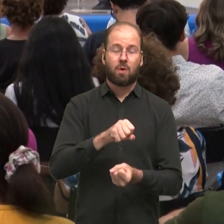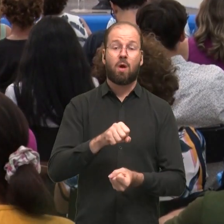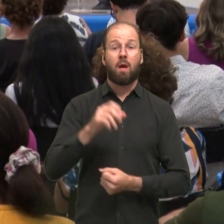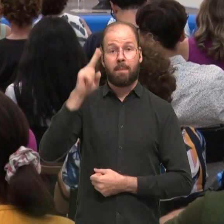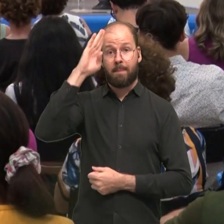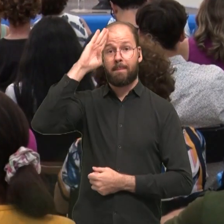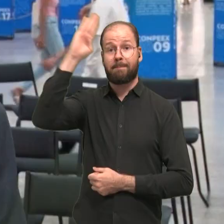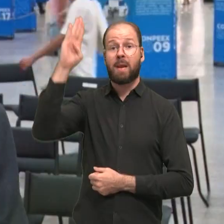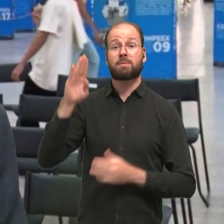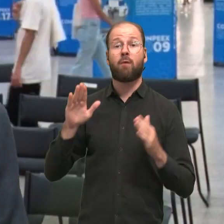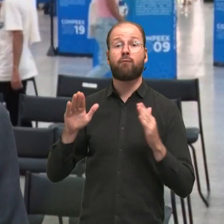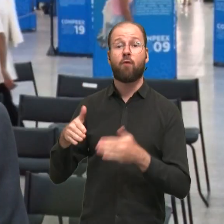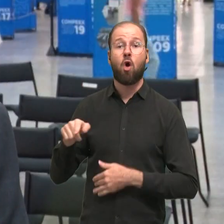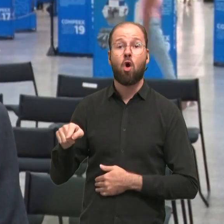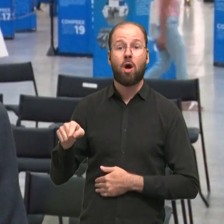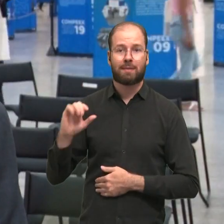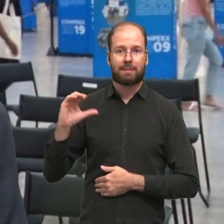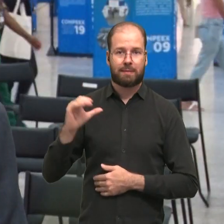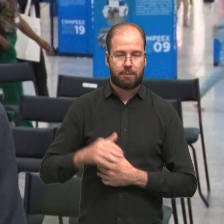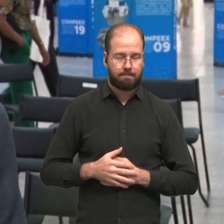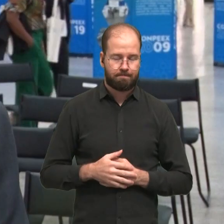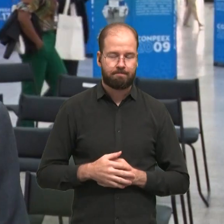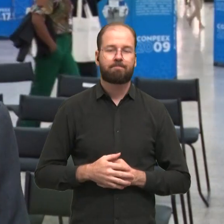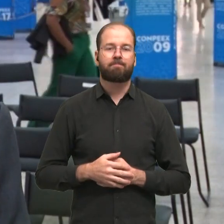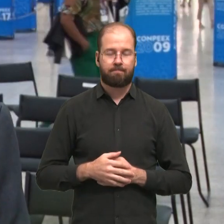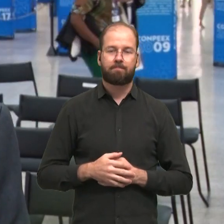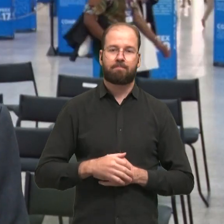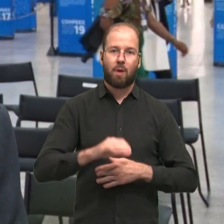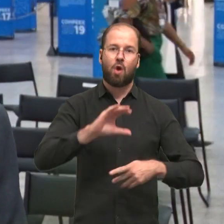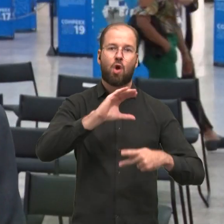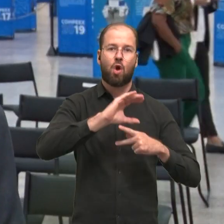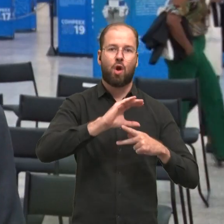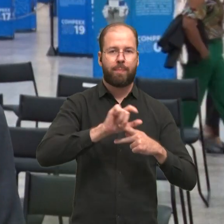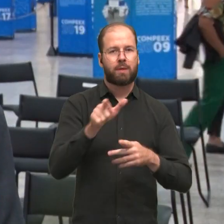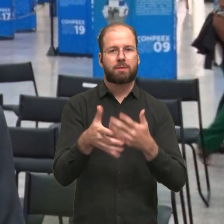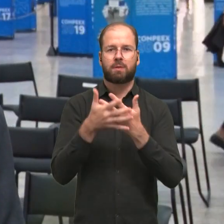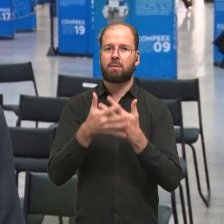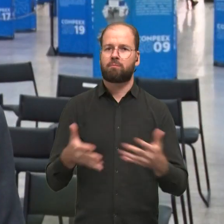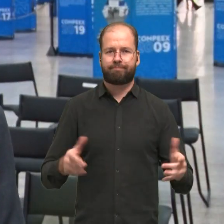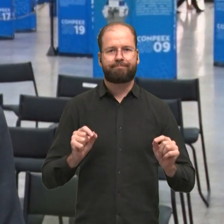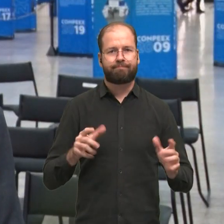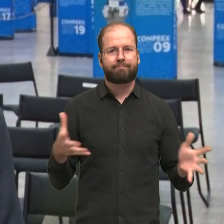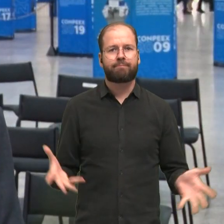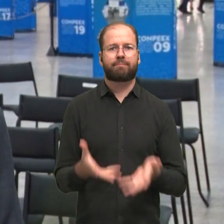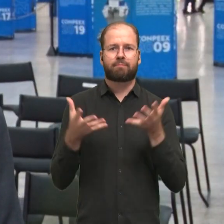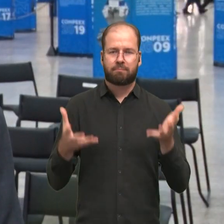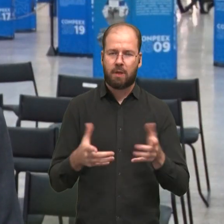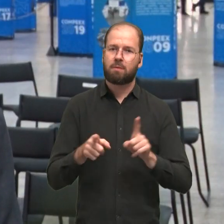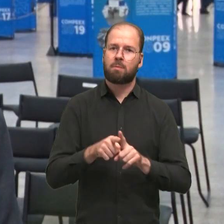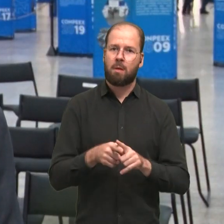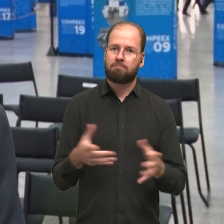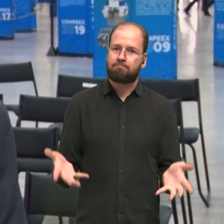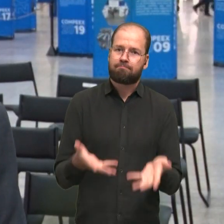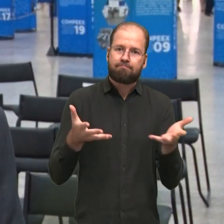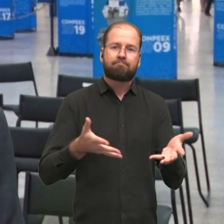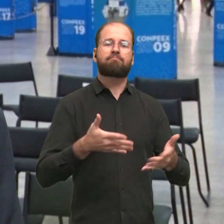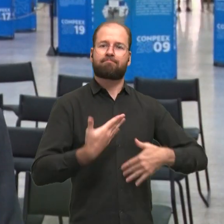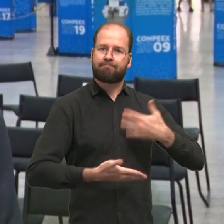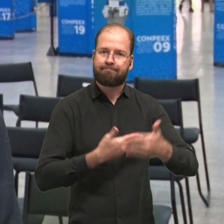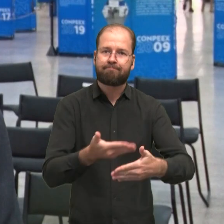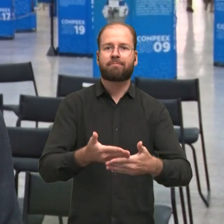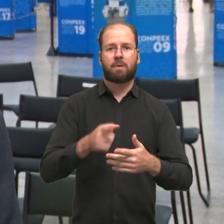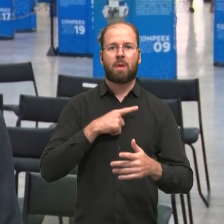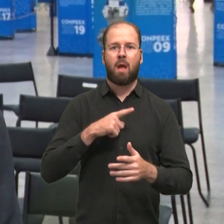como base. O COPEX é um evento sempre muito estimulante, mobilizador na universidade, que integra